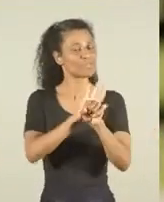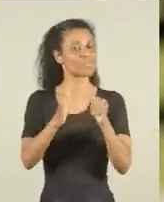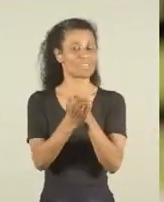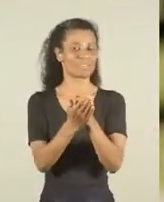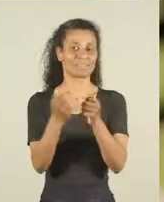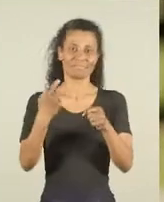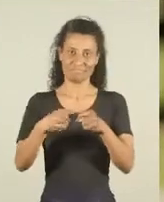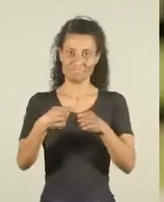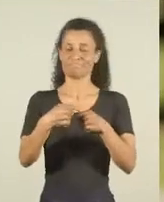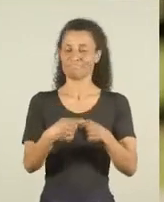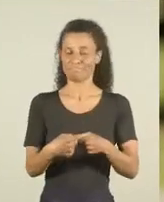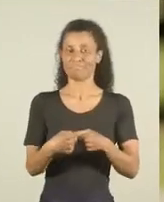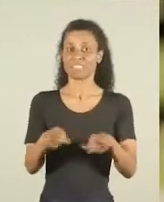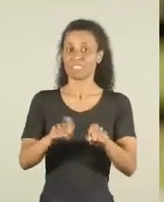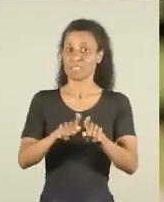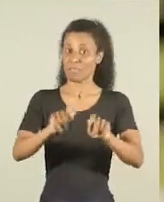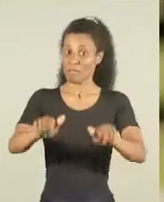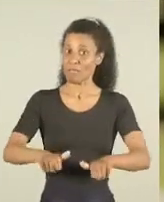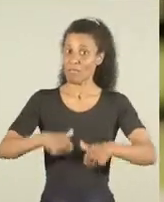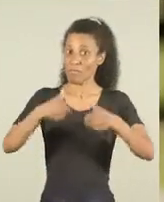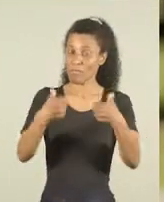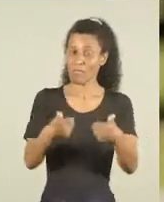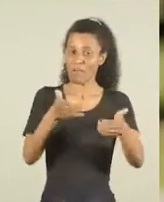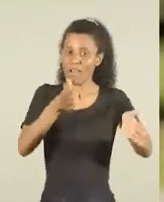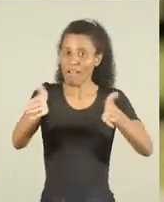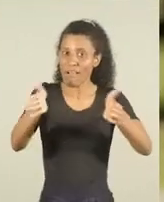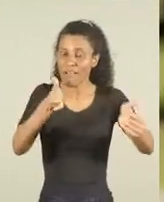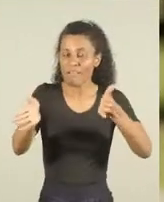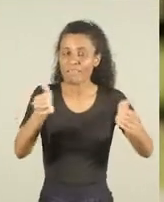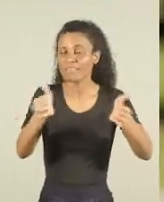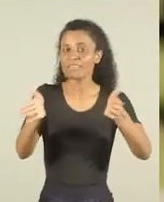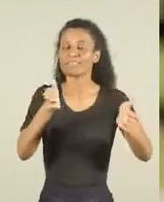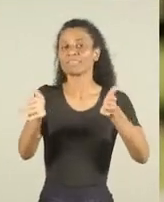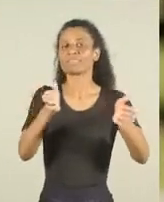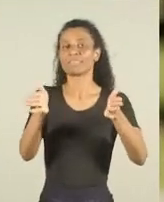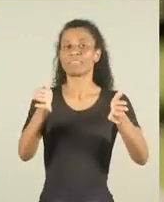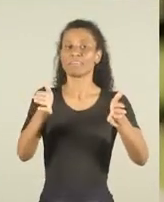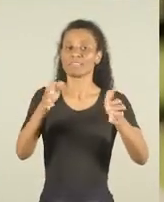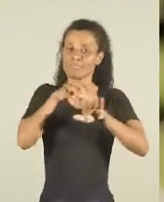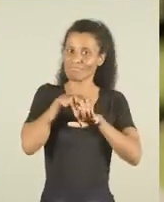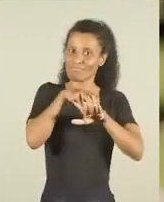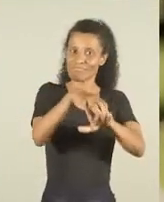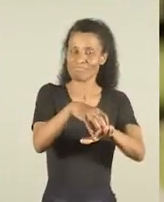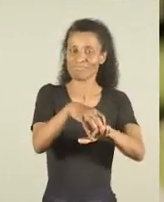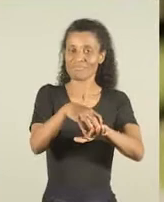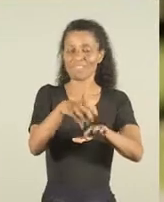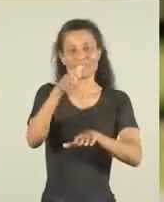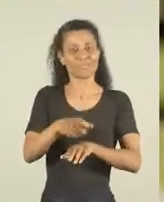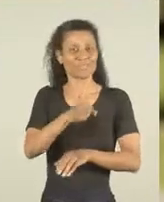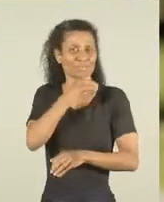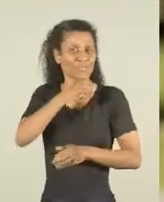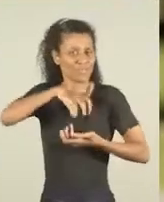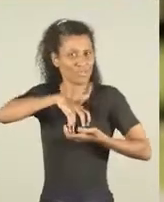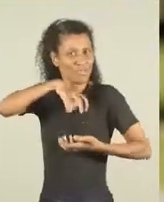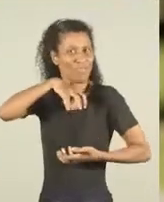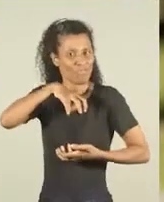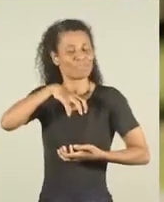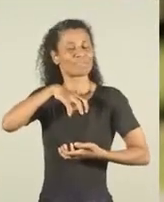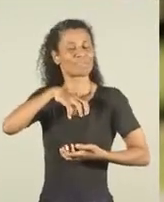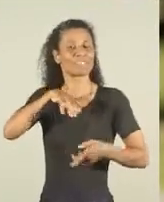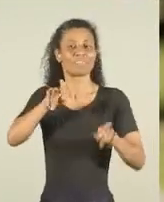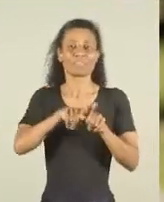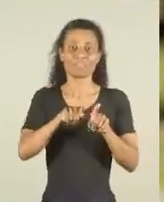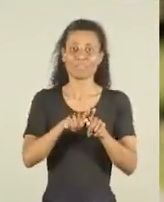todos os bairros da nossa cidade. Vamos melhorar a acessibilidade do transporte público. Para os idosos mais